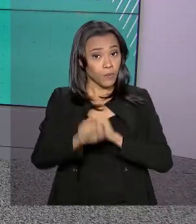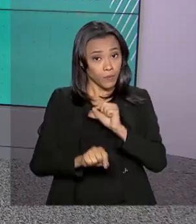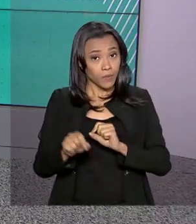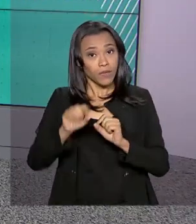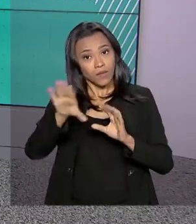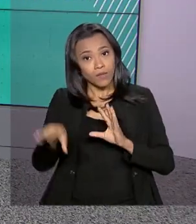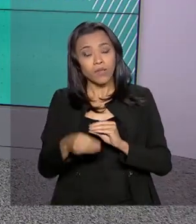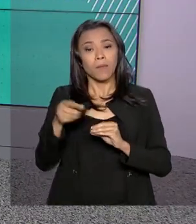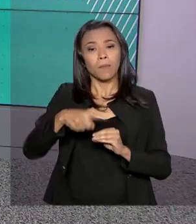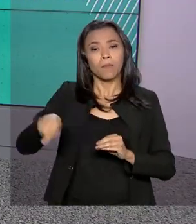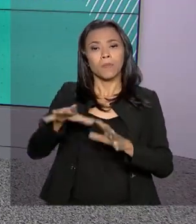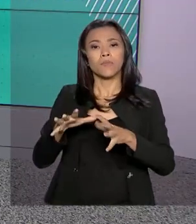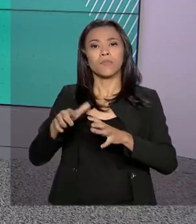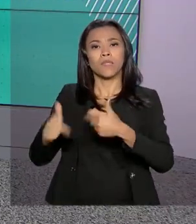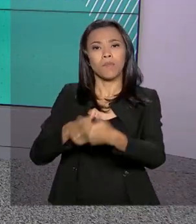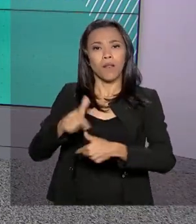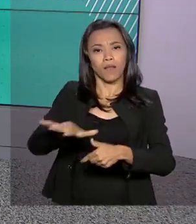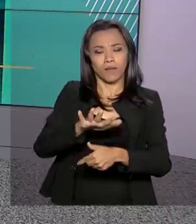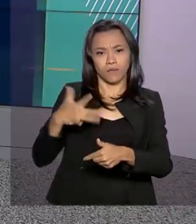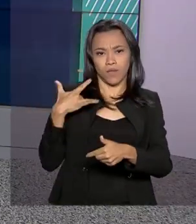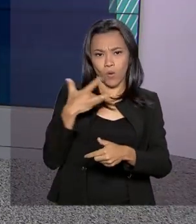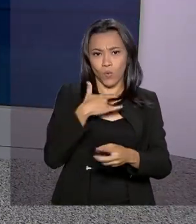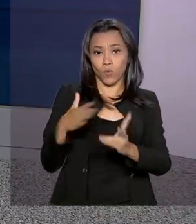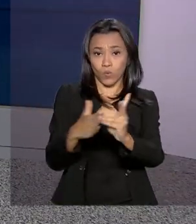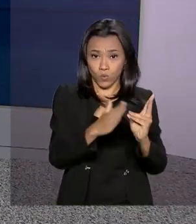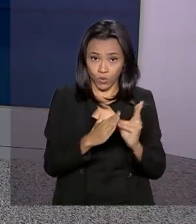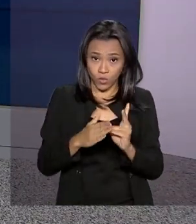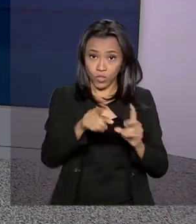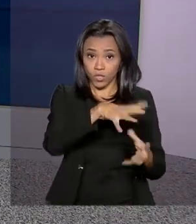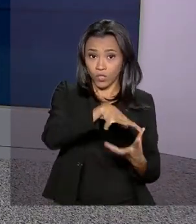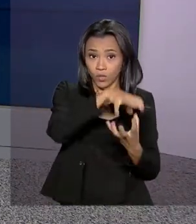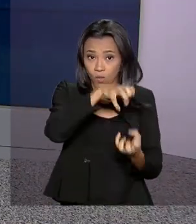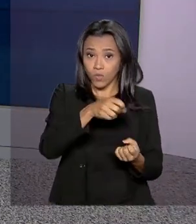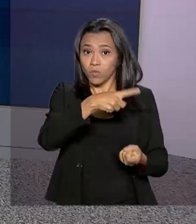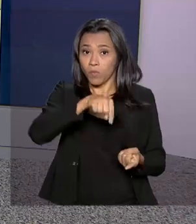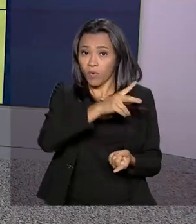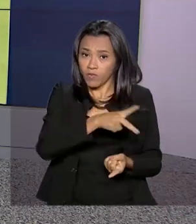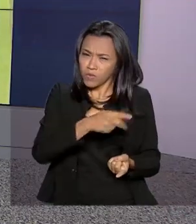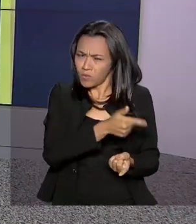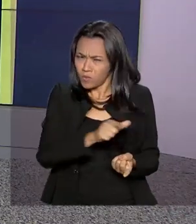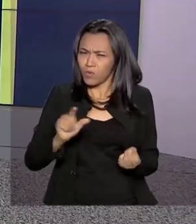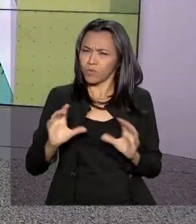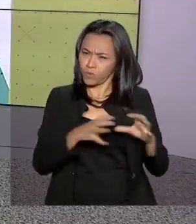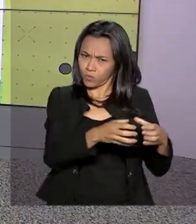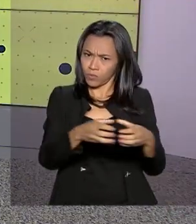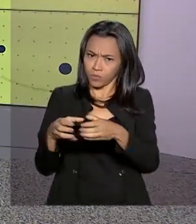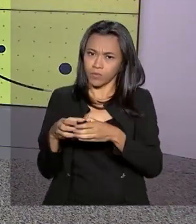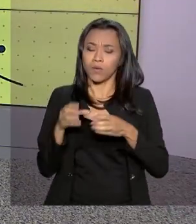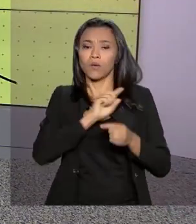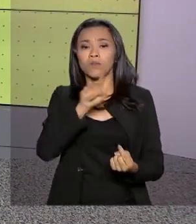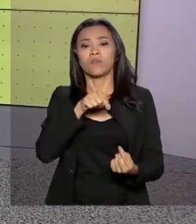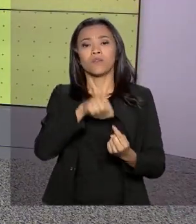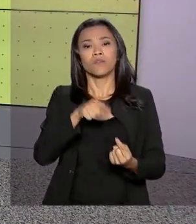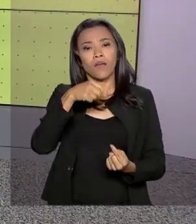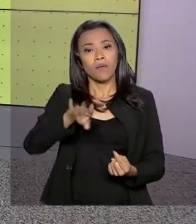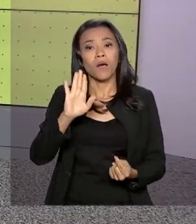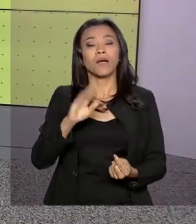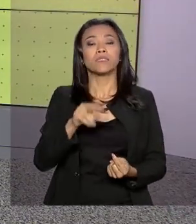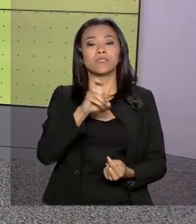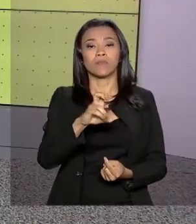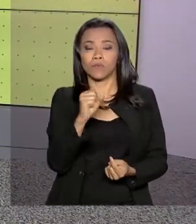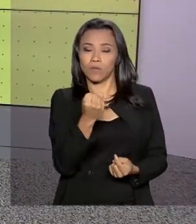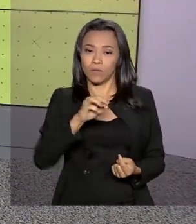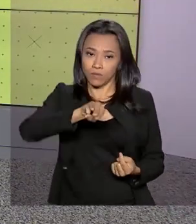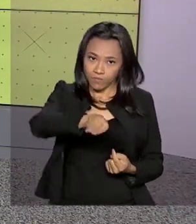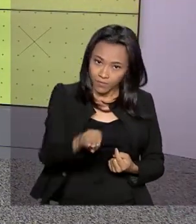lista trabalhadores da área de saúde, povos indígenas, idosos, professores, entre outros. A meta é vacinar mais de 58